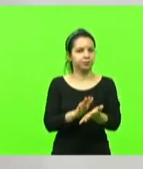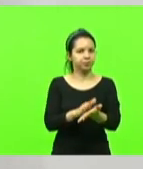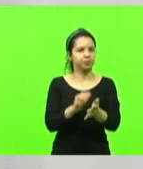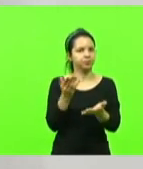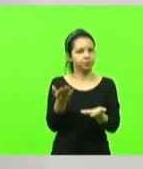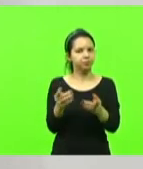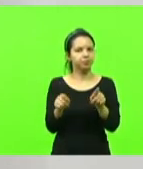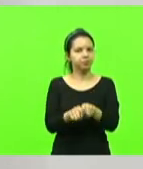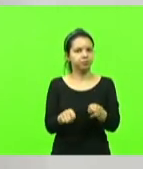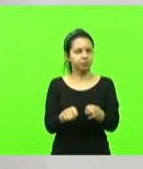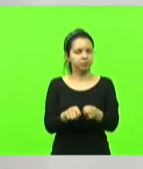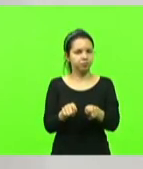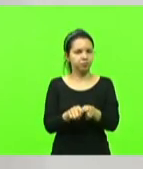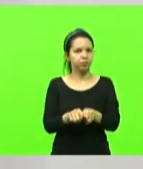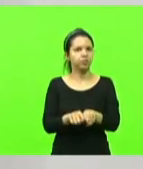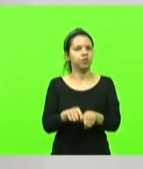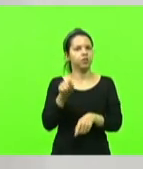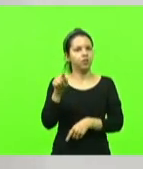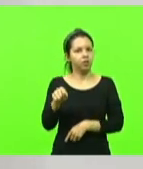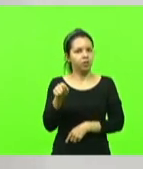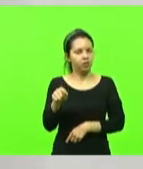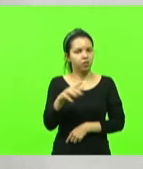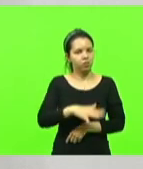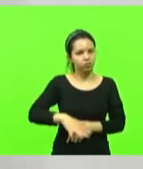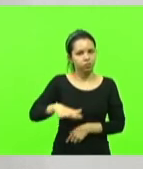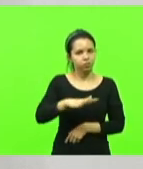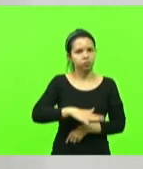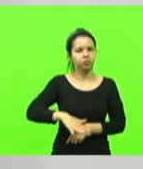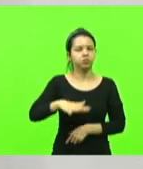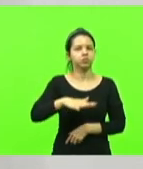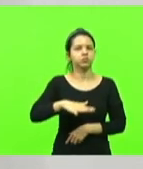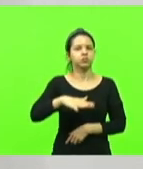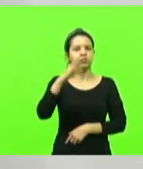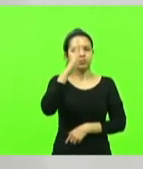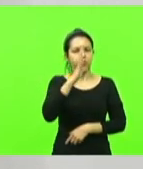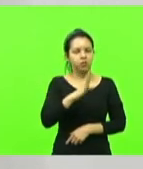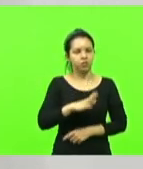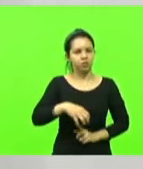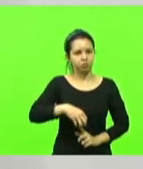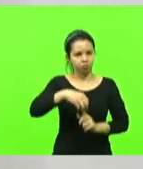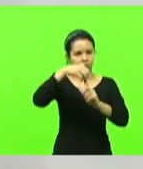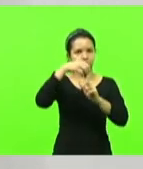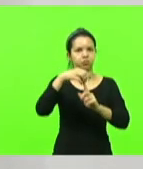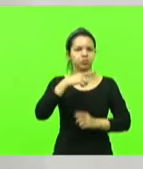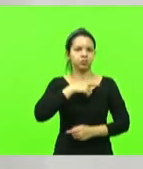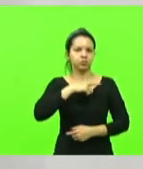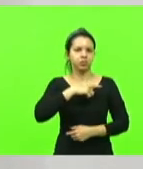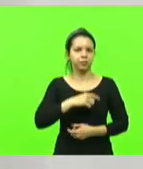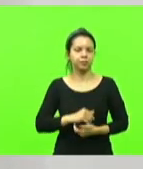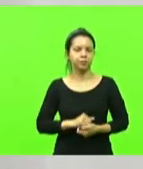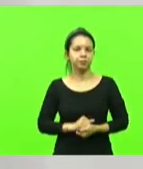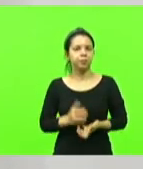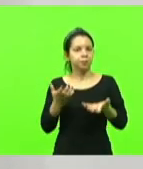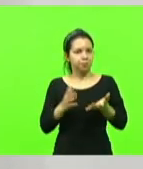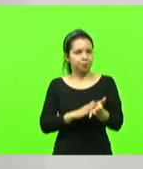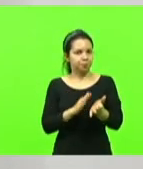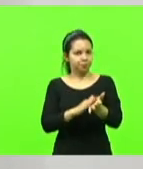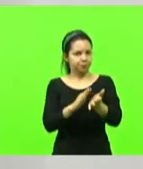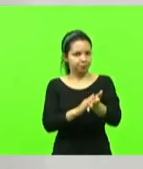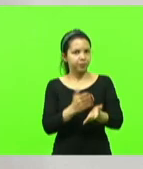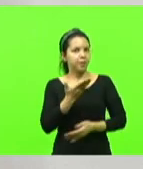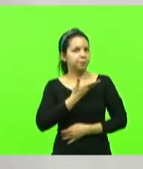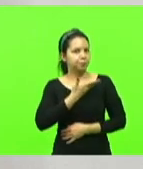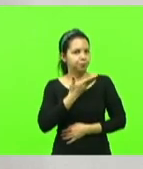catarinense que no cenário nacional se destacou. Quero parabenizar aqui o meu